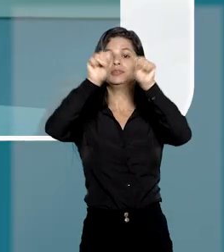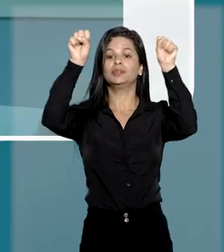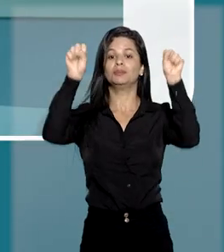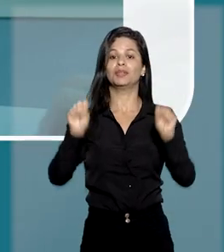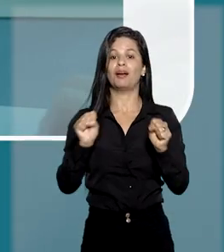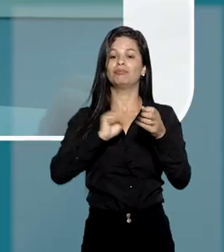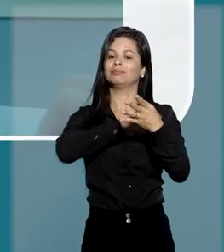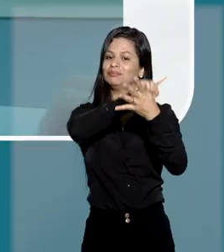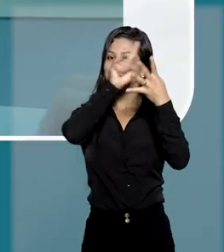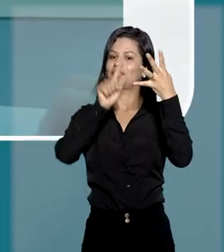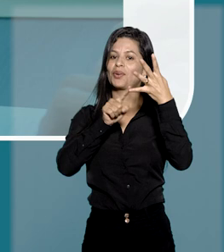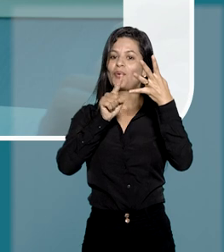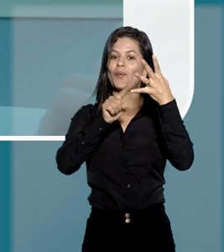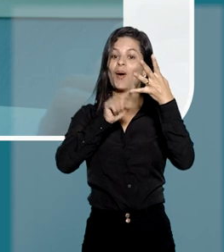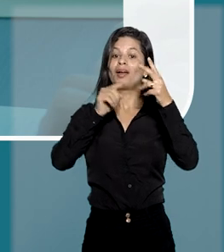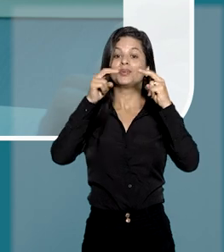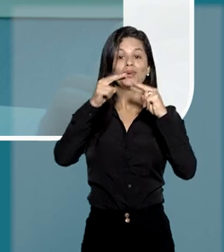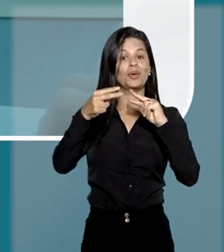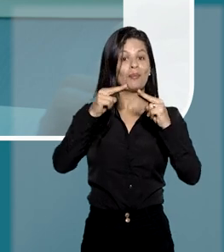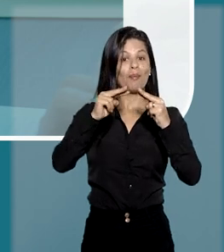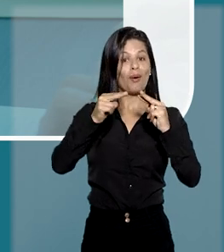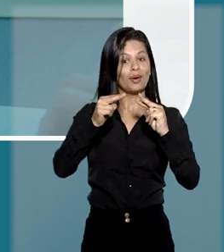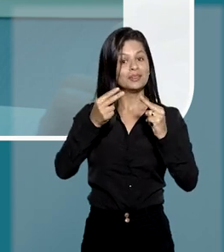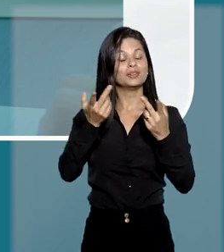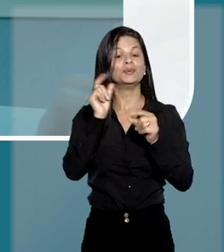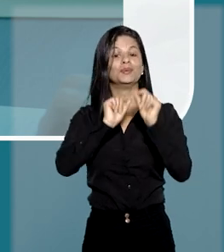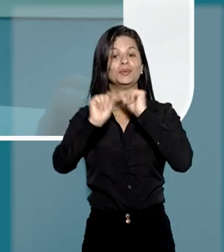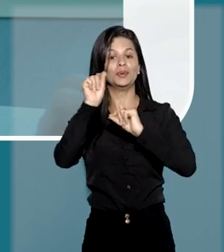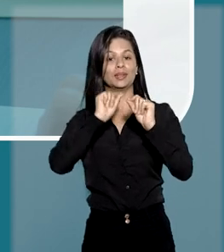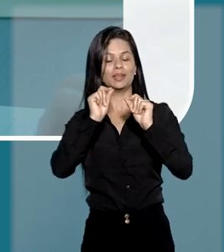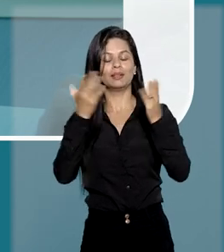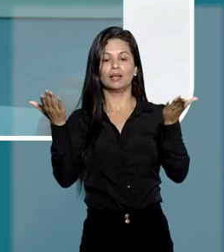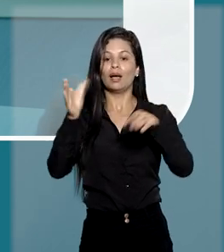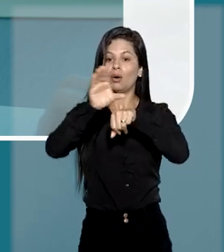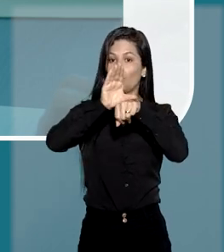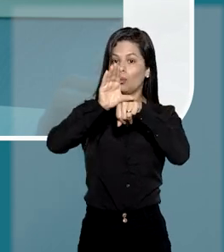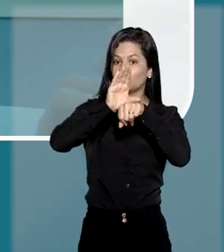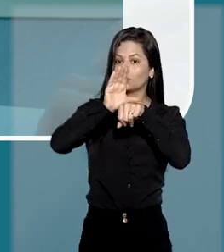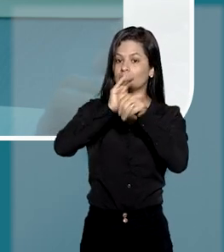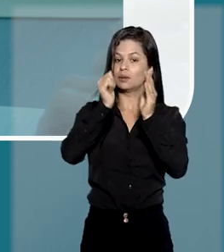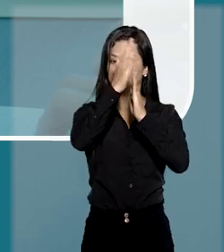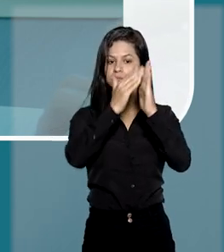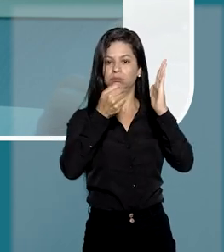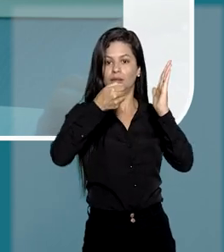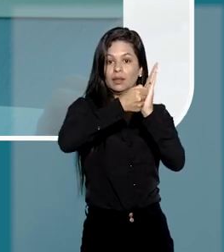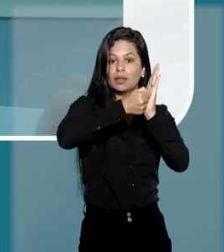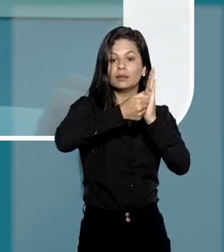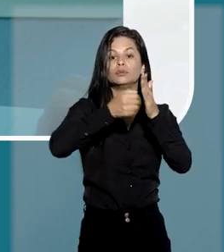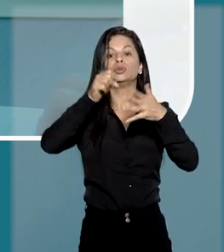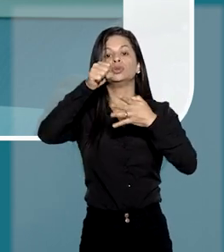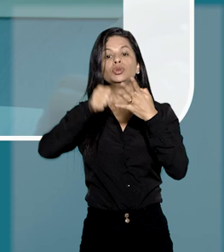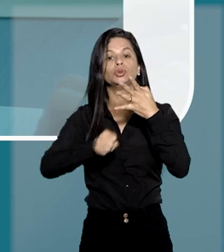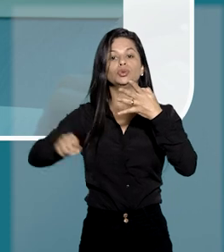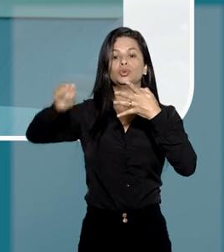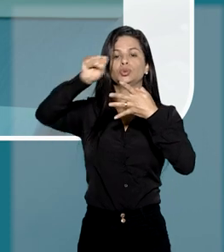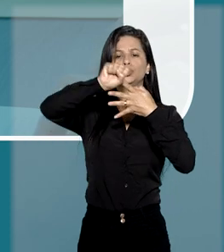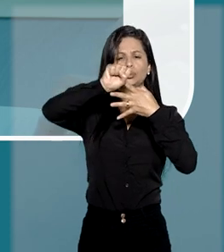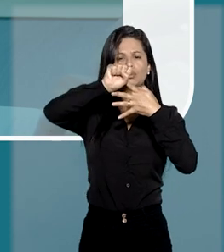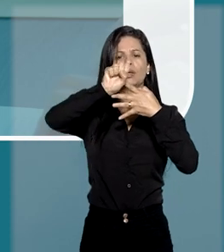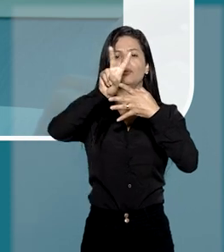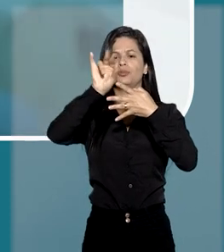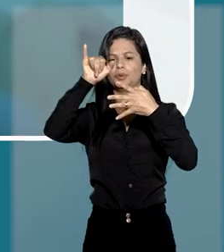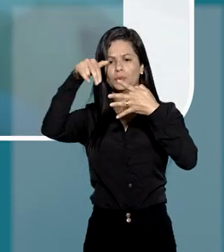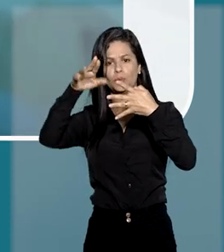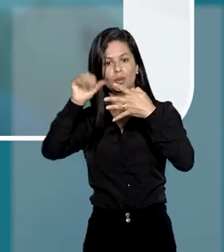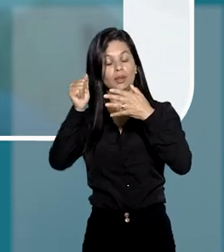Como quarta hipótese, temos a reclamação constitucional como forma de garantir a observância de súmula vinculante de